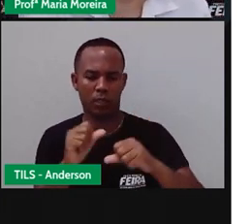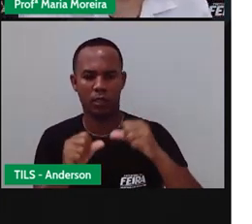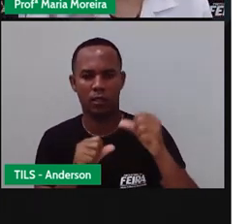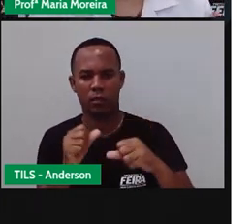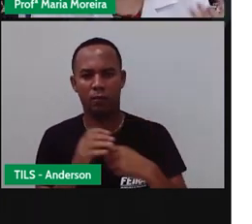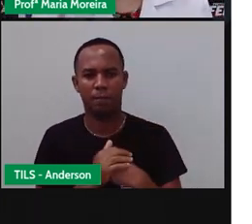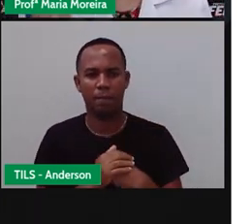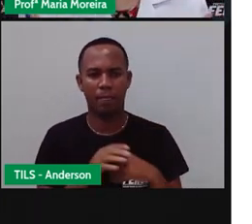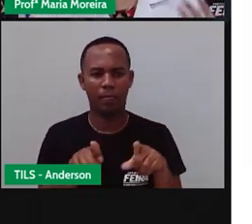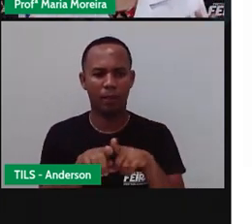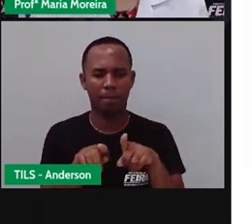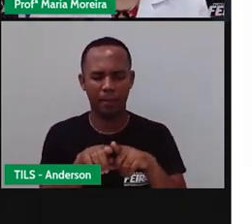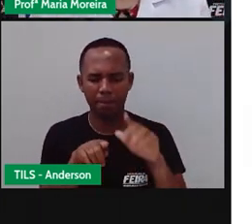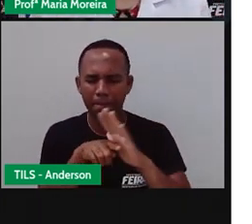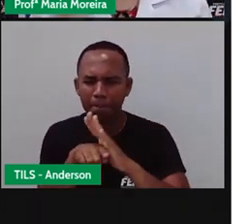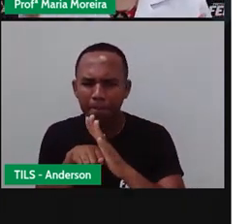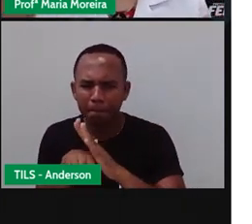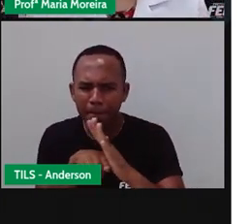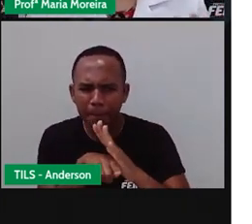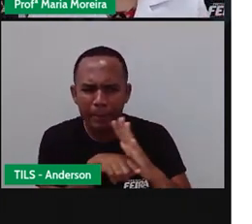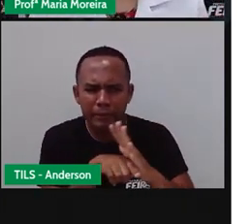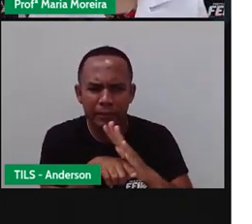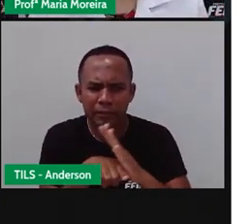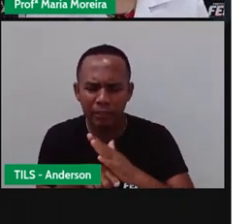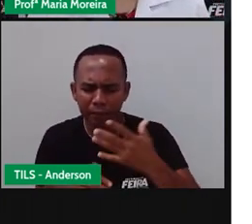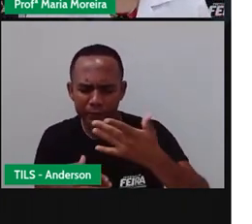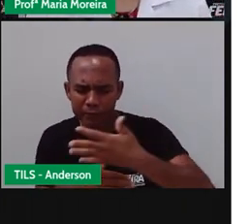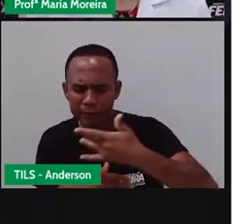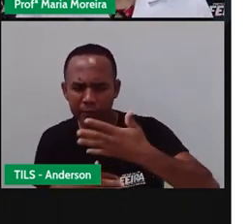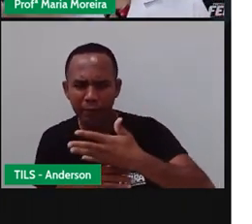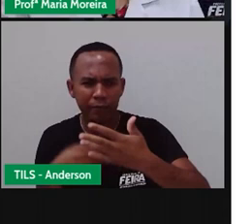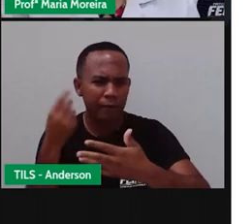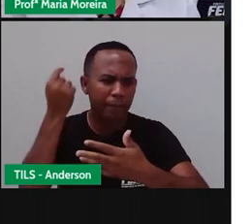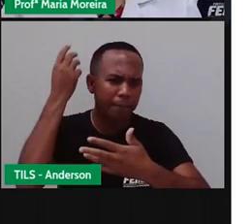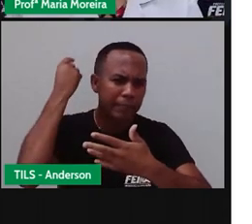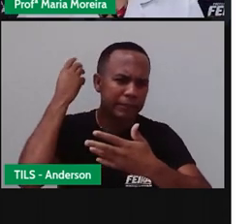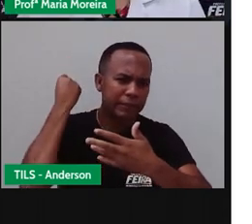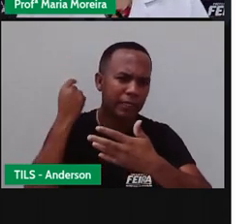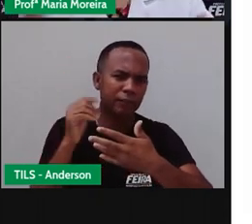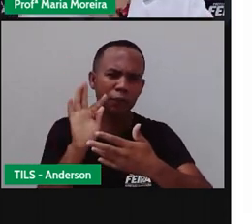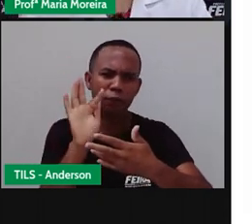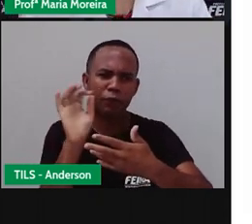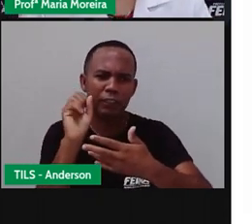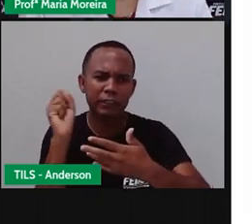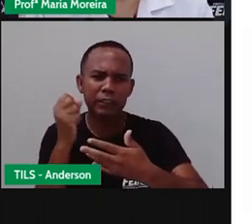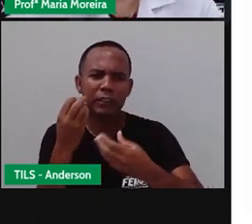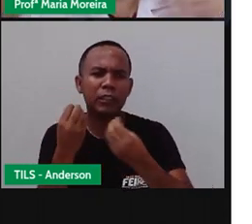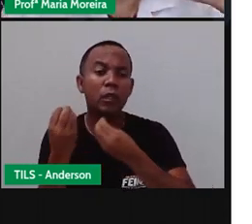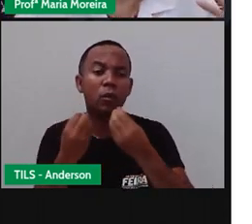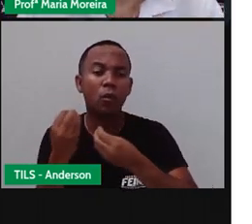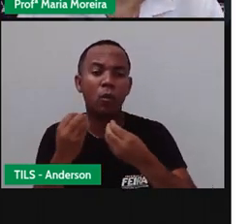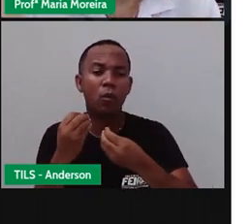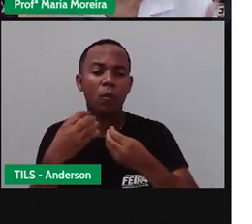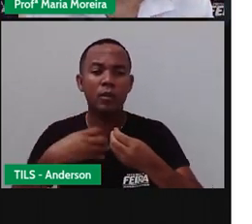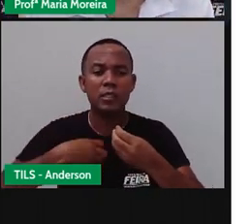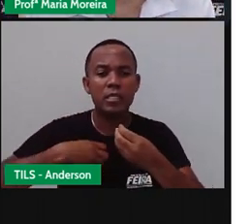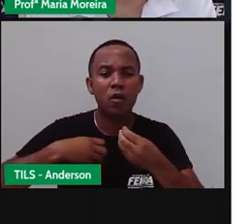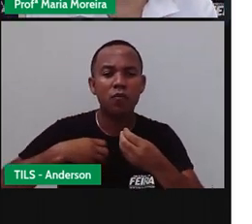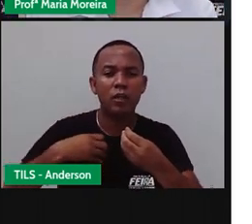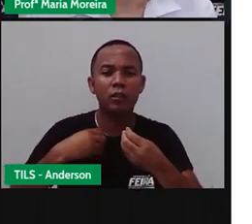Se a gente for pesquisar aí na internet, né? Cidades antigamente. Feira de Santana antigamente. Salvador